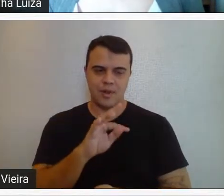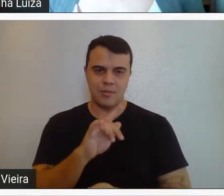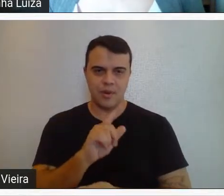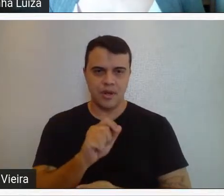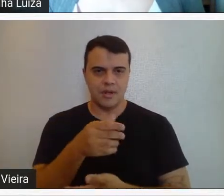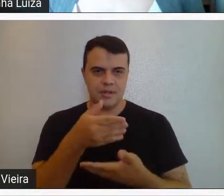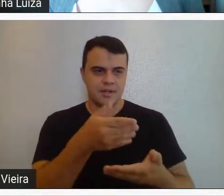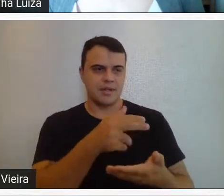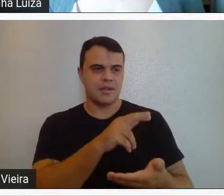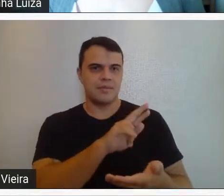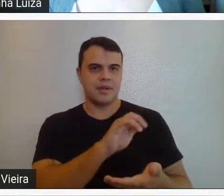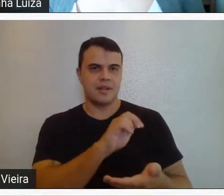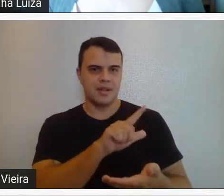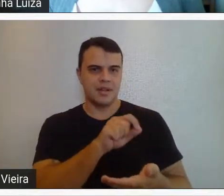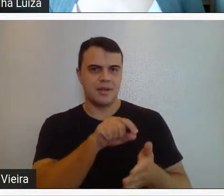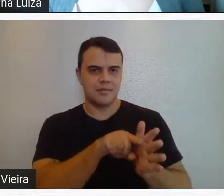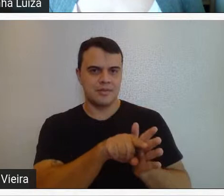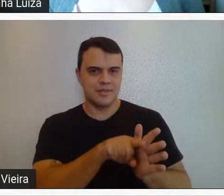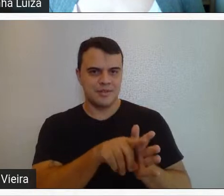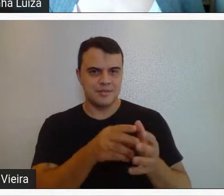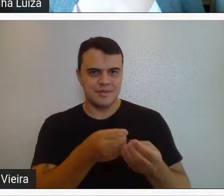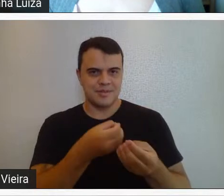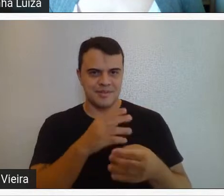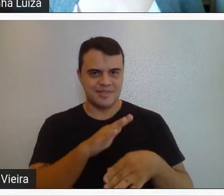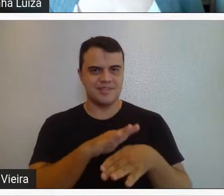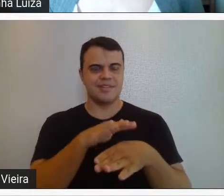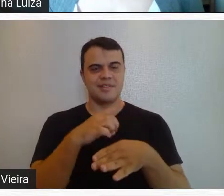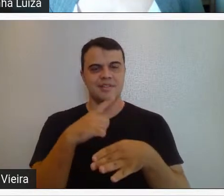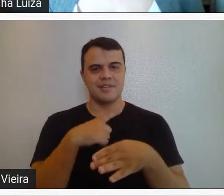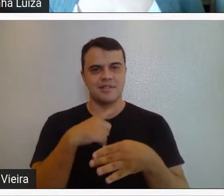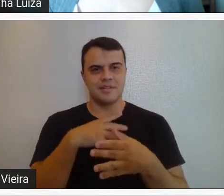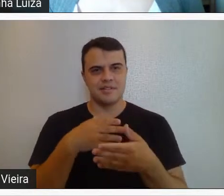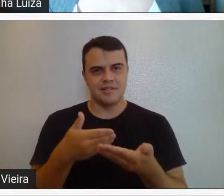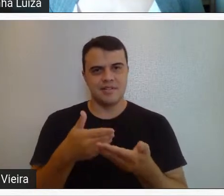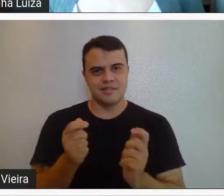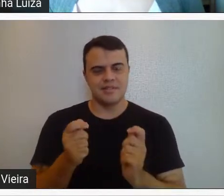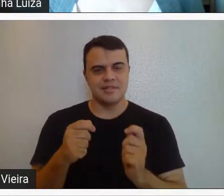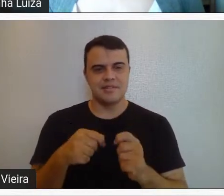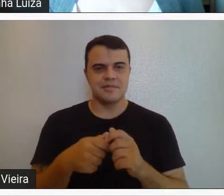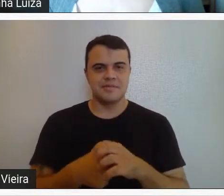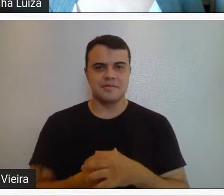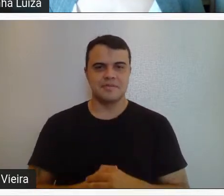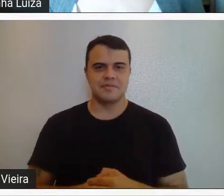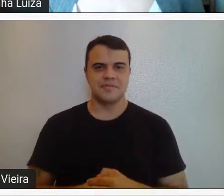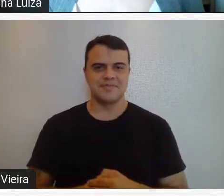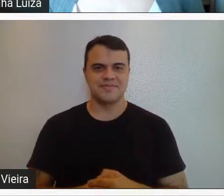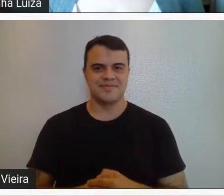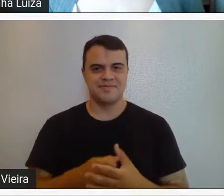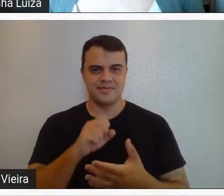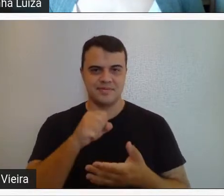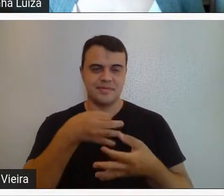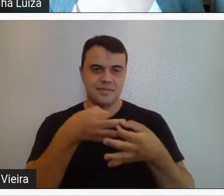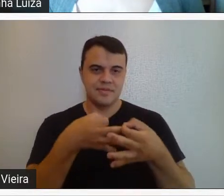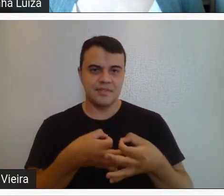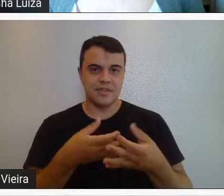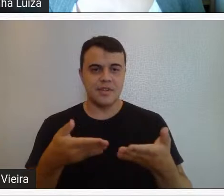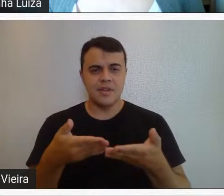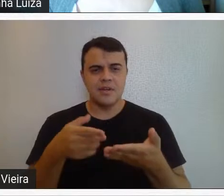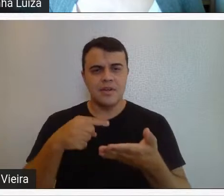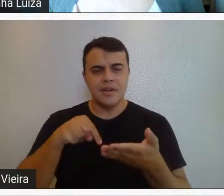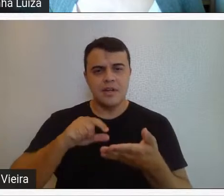a Marília que pesquisou muito bem mais isso. com certeza, esses